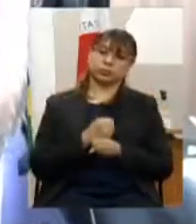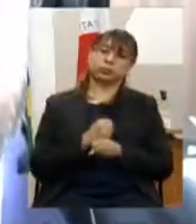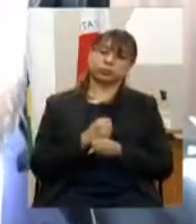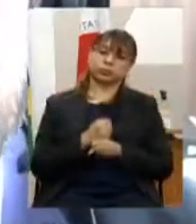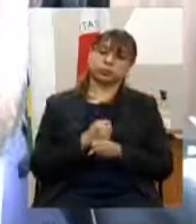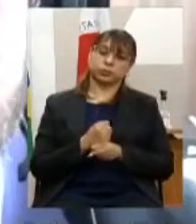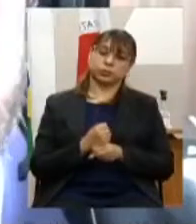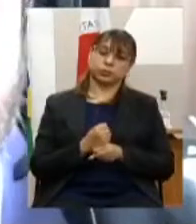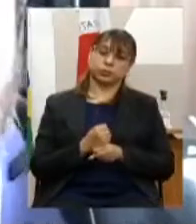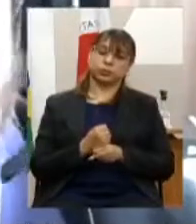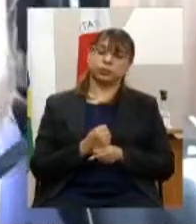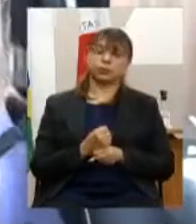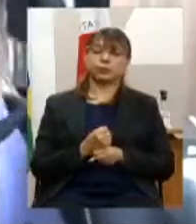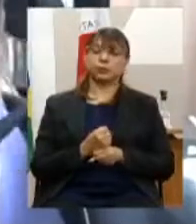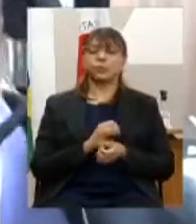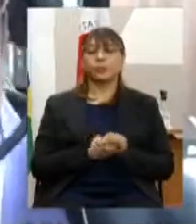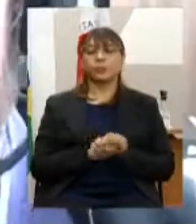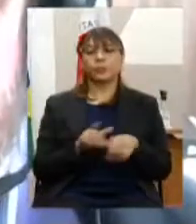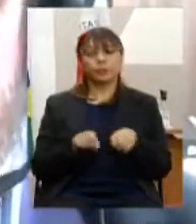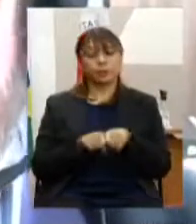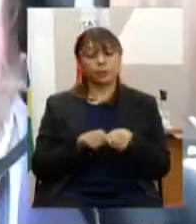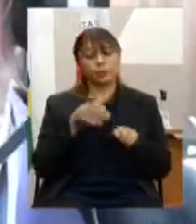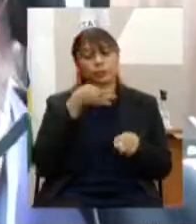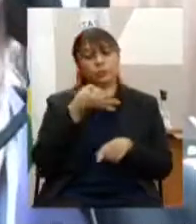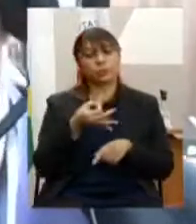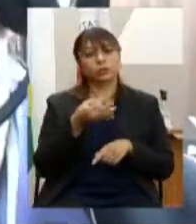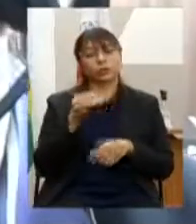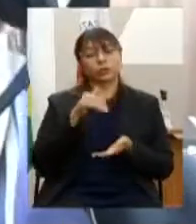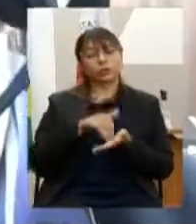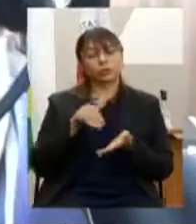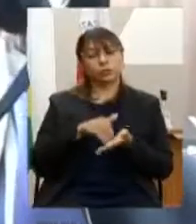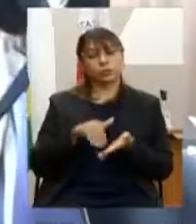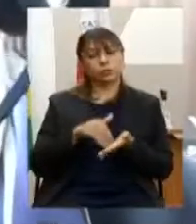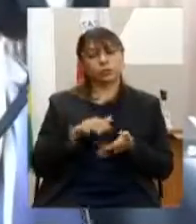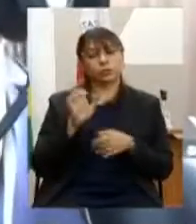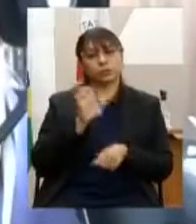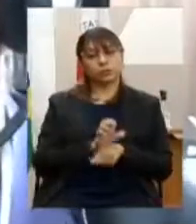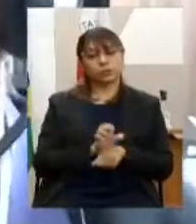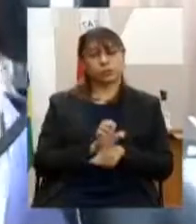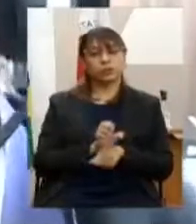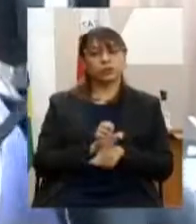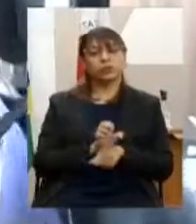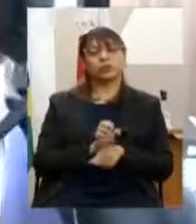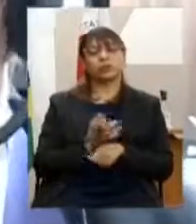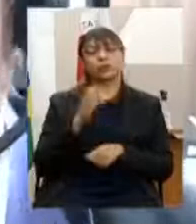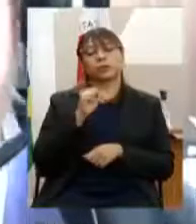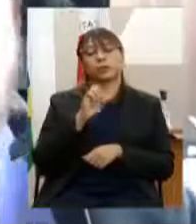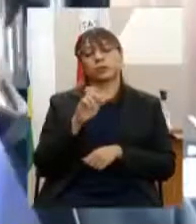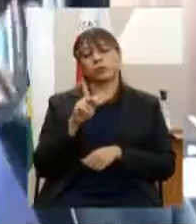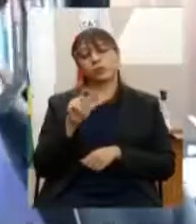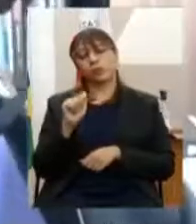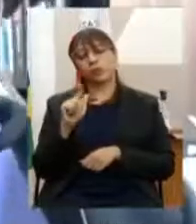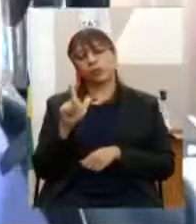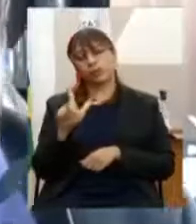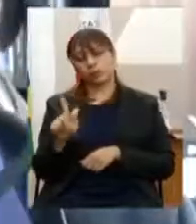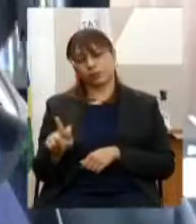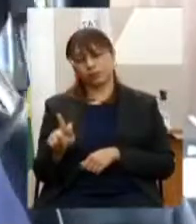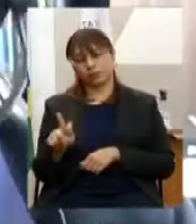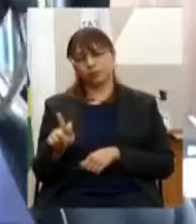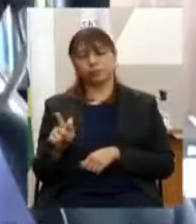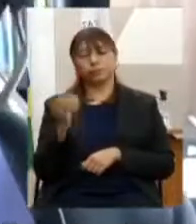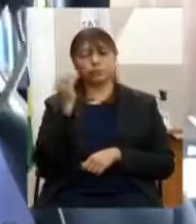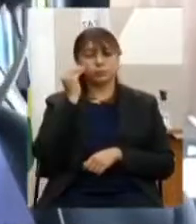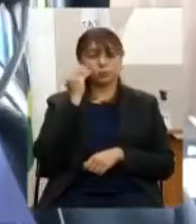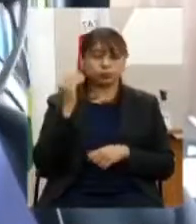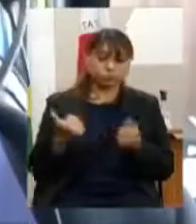penúltimo ponto recomendar a secretaria de estado de planejamento e gestão ceplag a adoção de providências para o